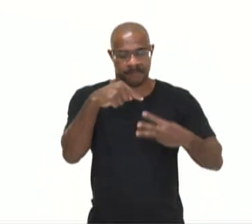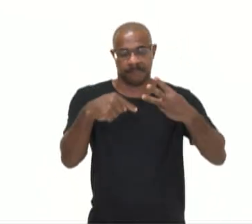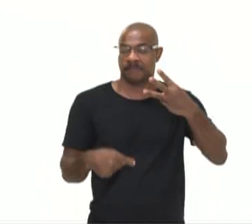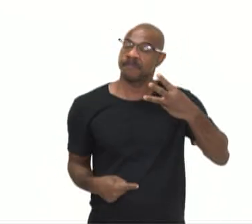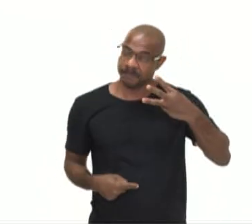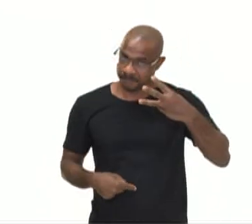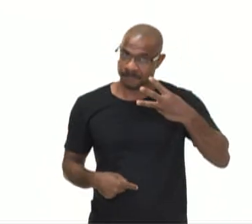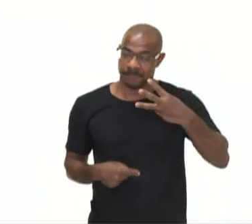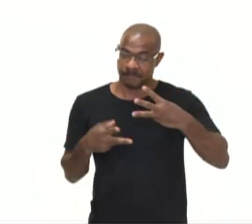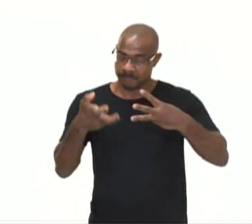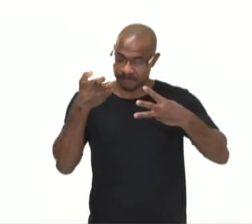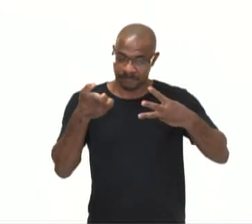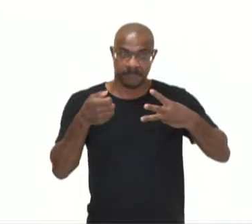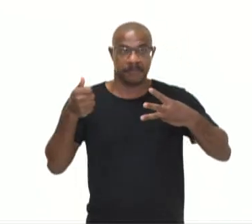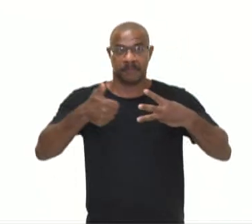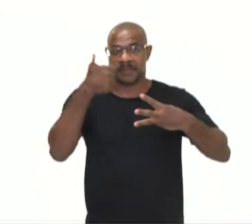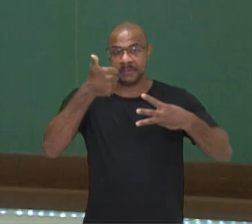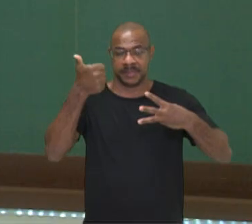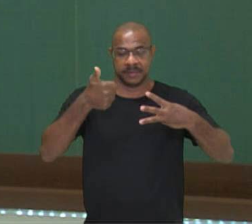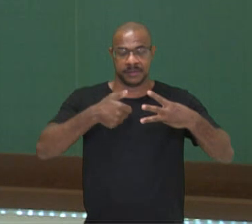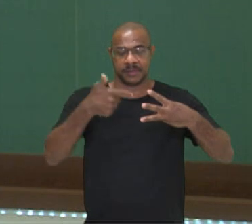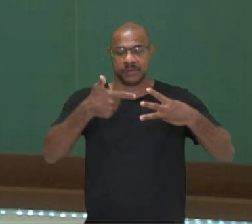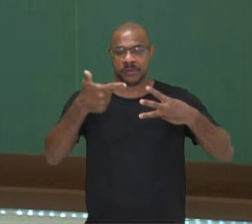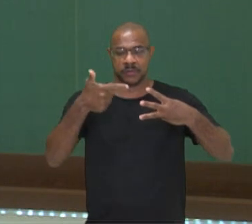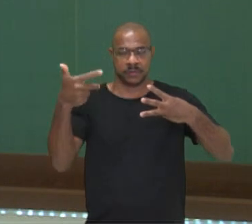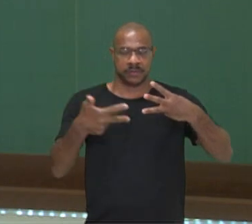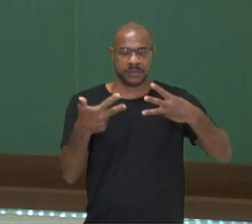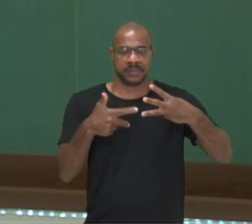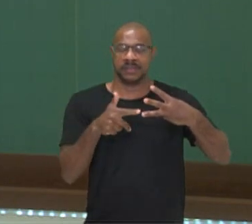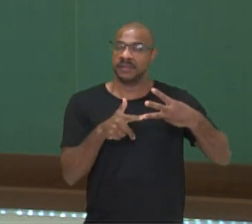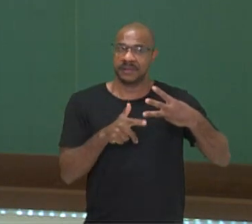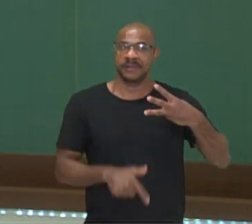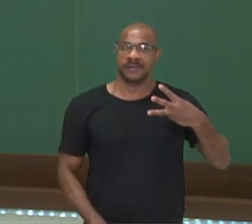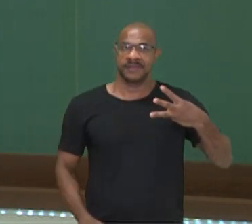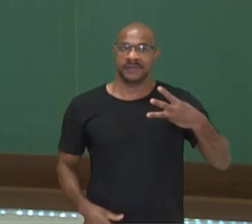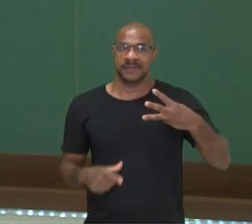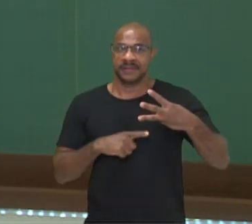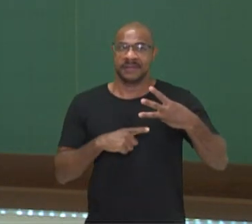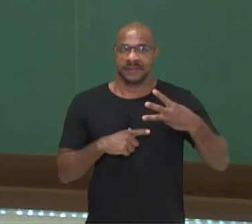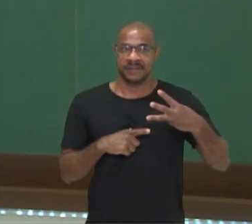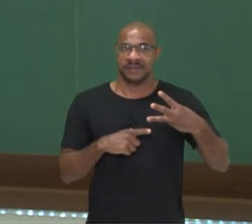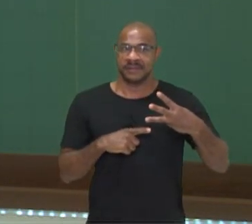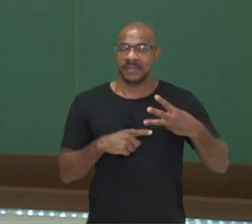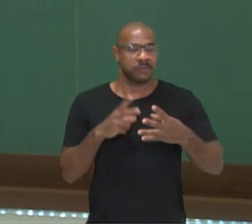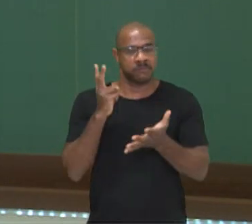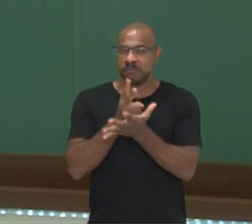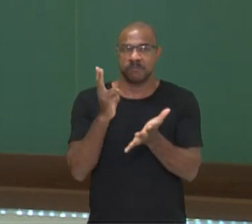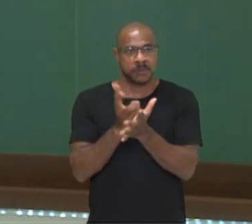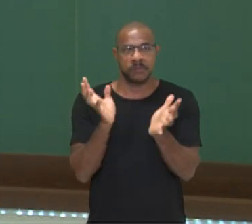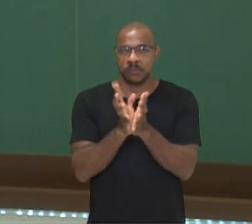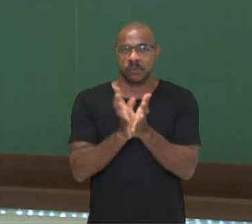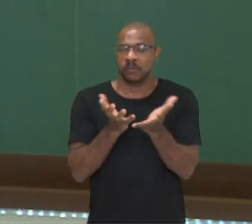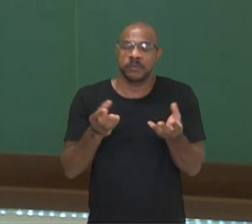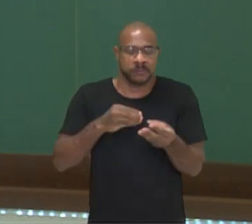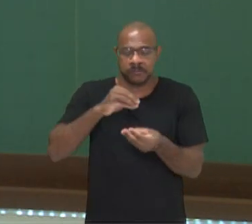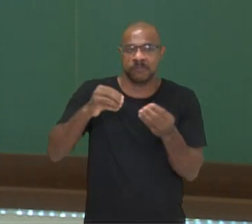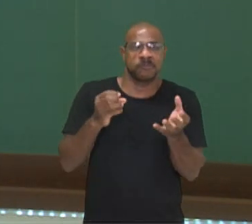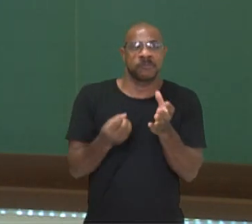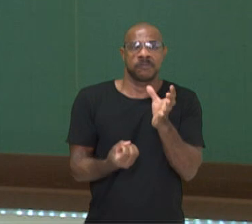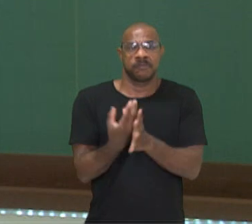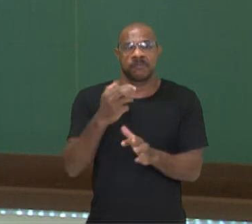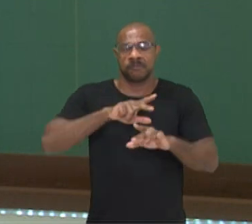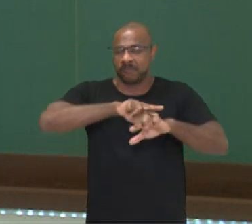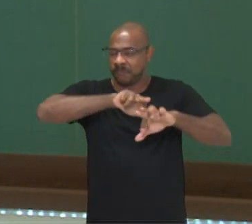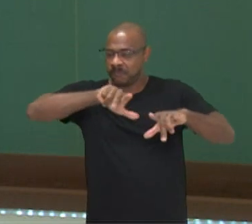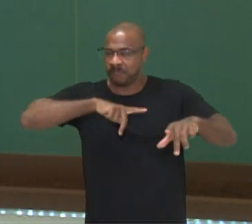ordem. Percebem? Todas as operações que estão numa mesma hierarquia de resolução são operações inversas.